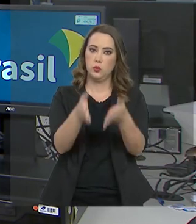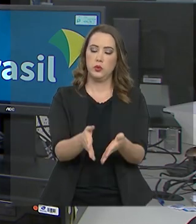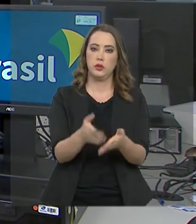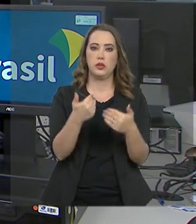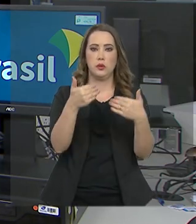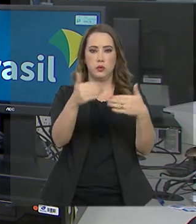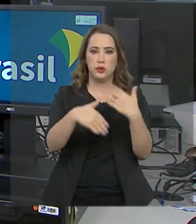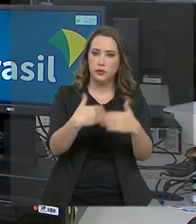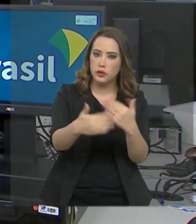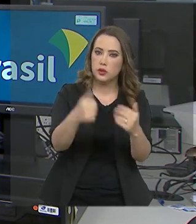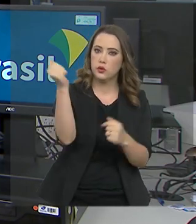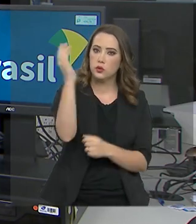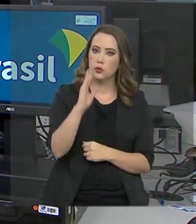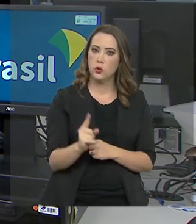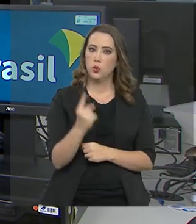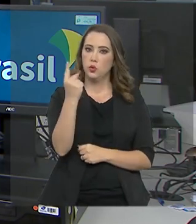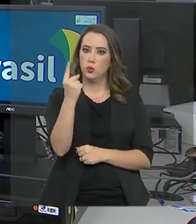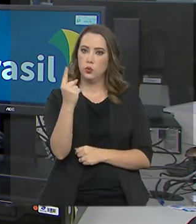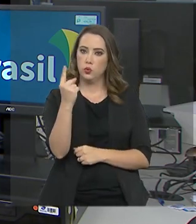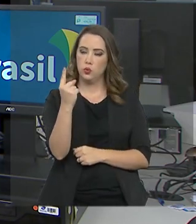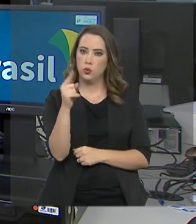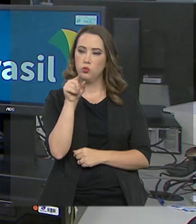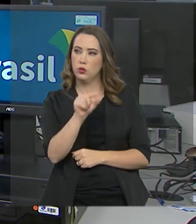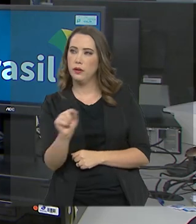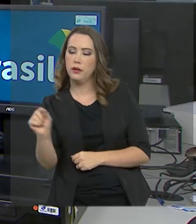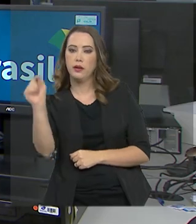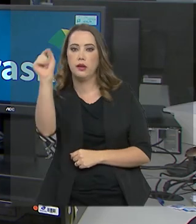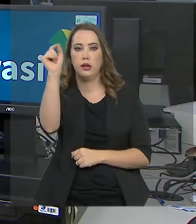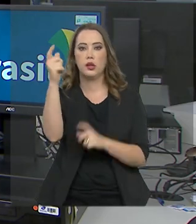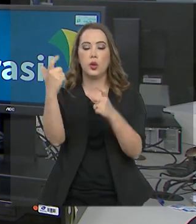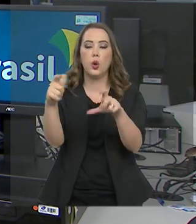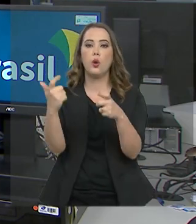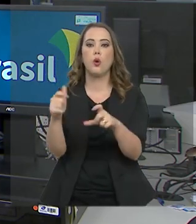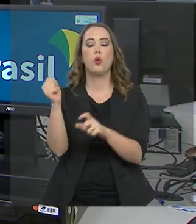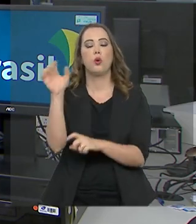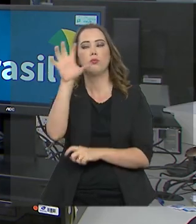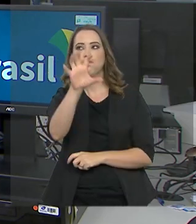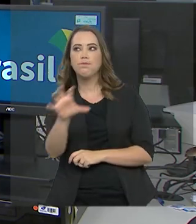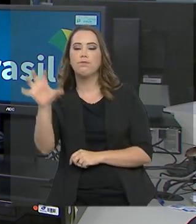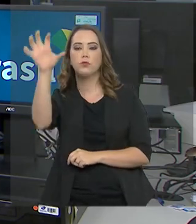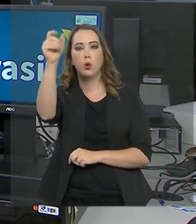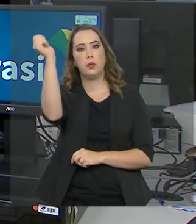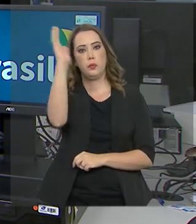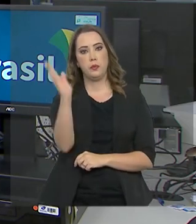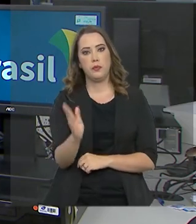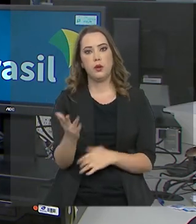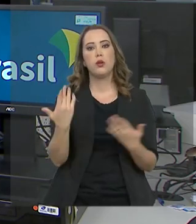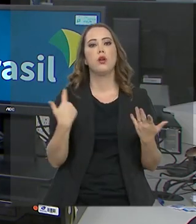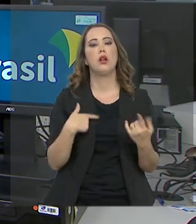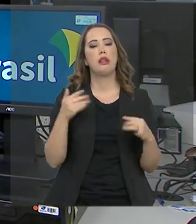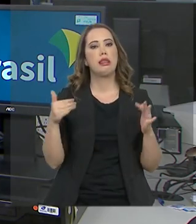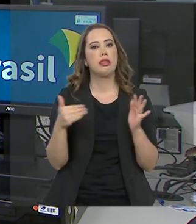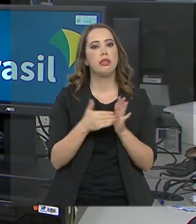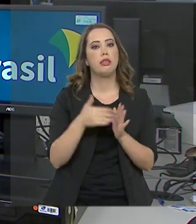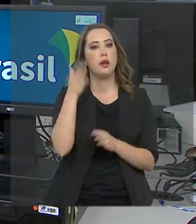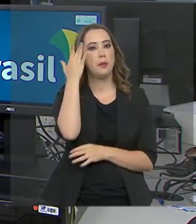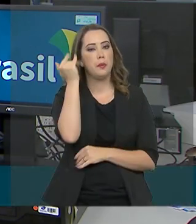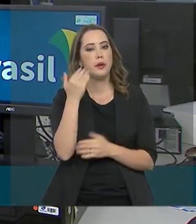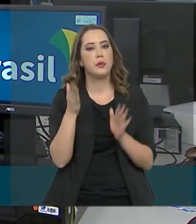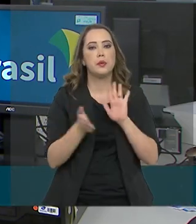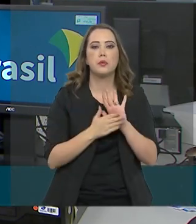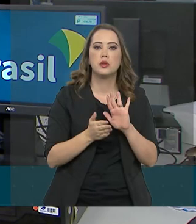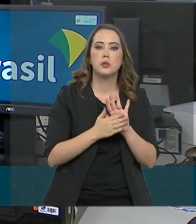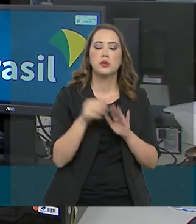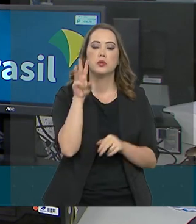Em Frente ao Brasil. Um em cada região do país. As prefeituras interessadas têm até amanhã para encaminhar propostas pelo site